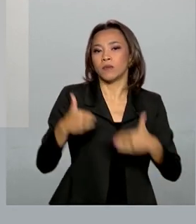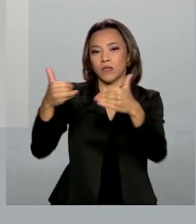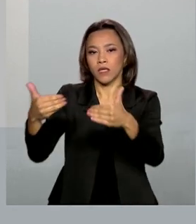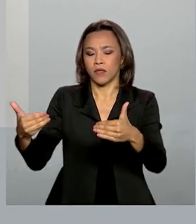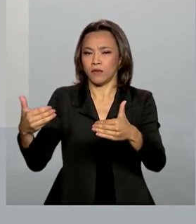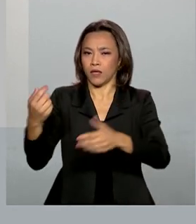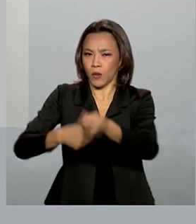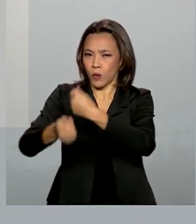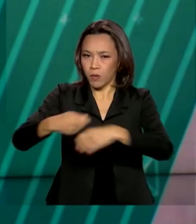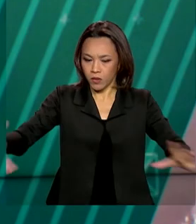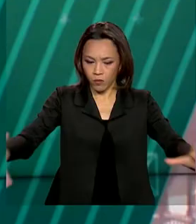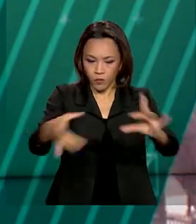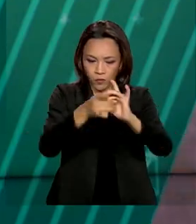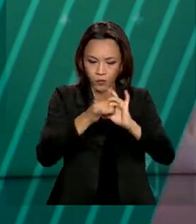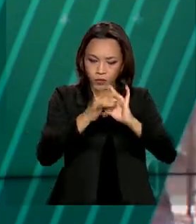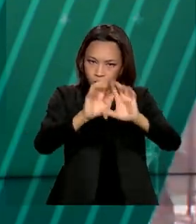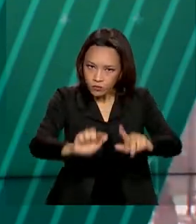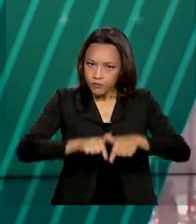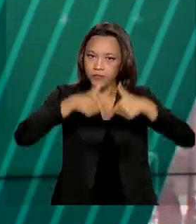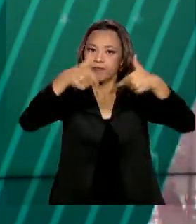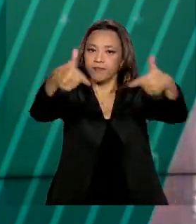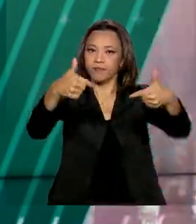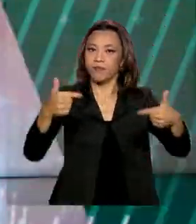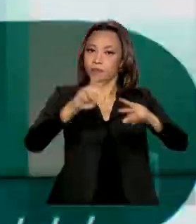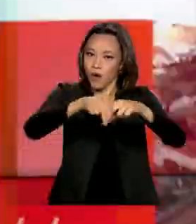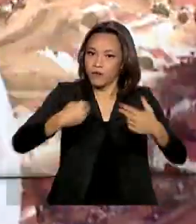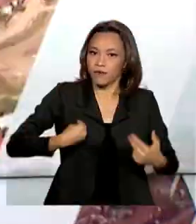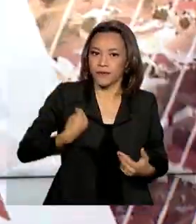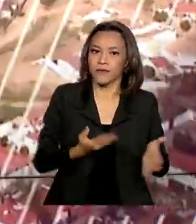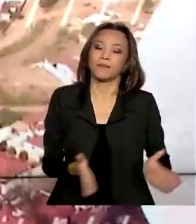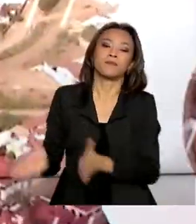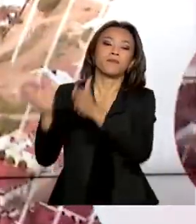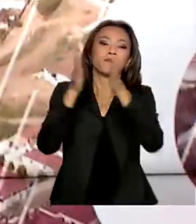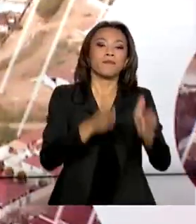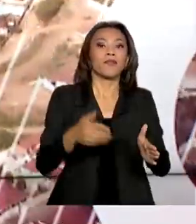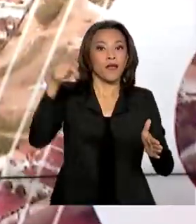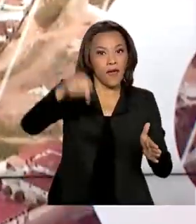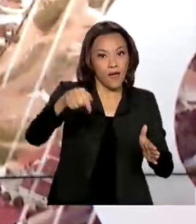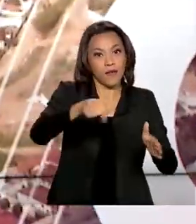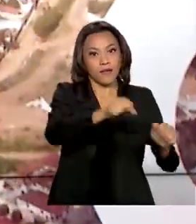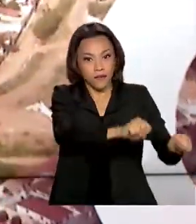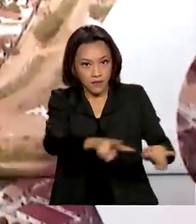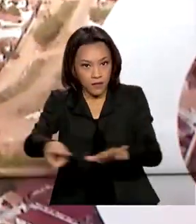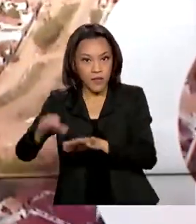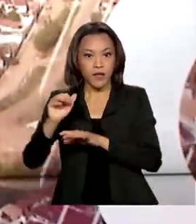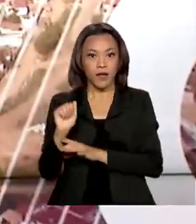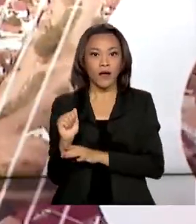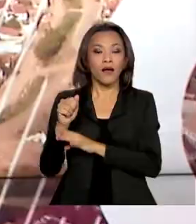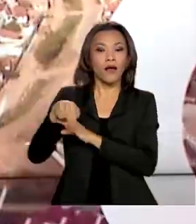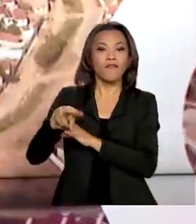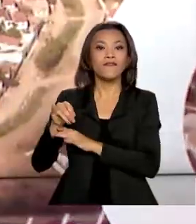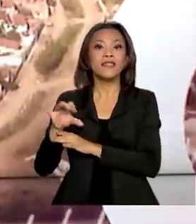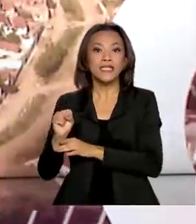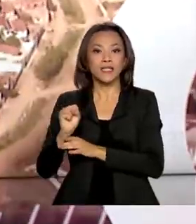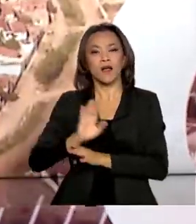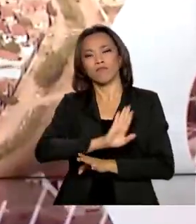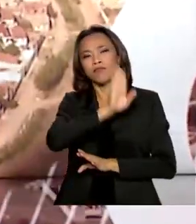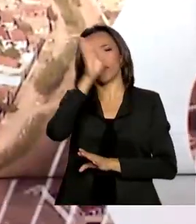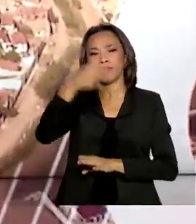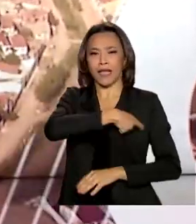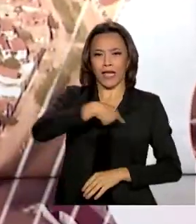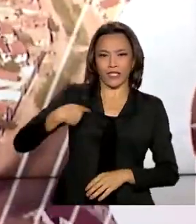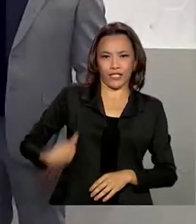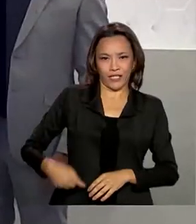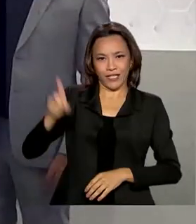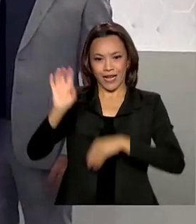mãos dadas pela vida. E a Anvisa inicia nesta semana mais uma inspeção na China, dessa vez na fábrica da